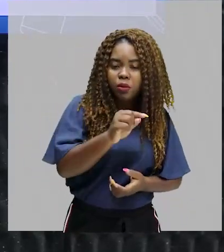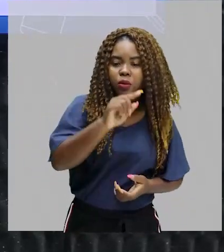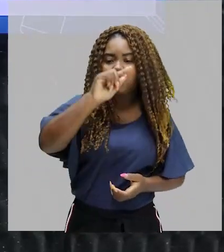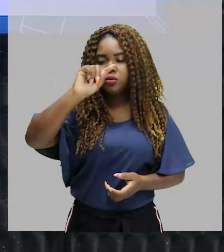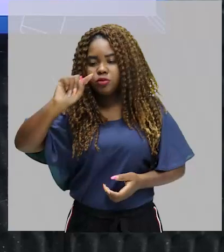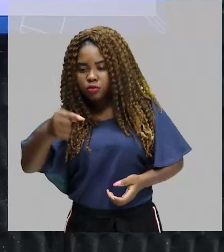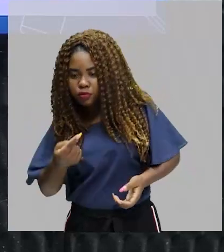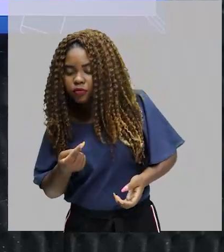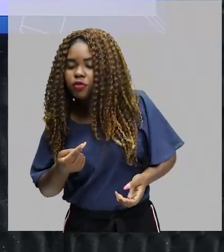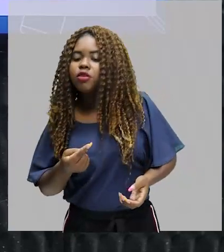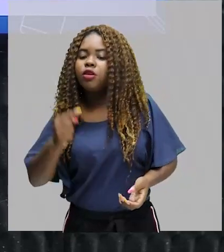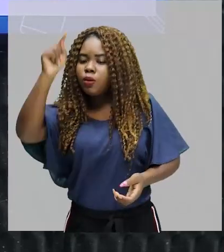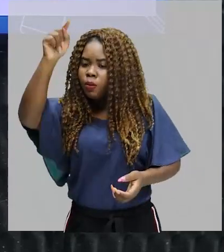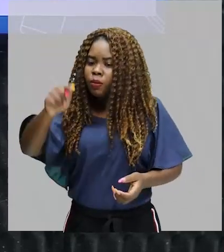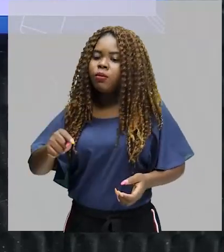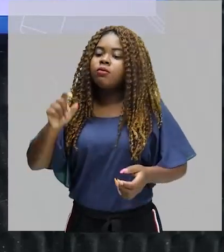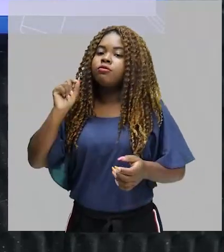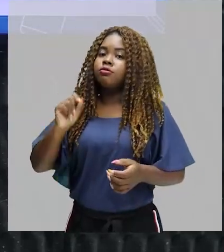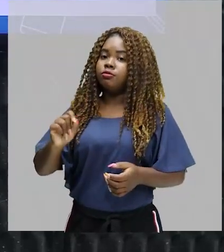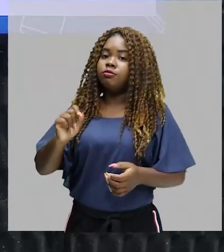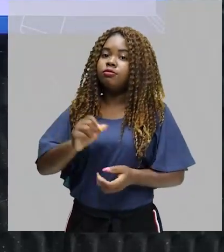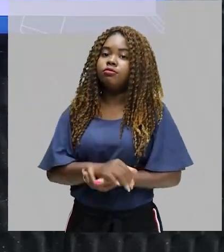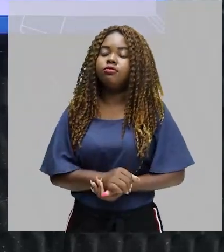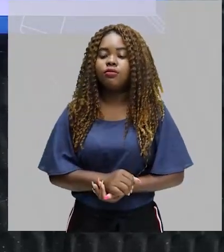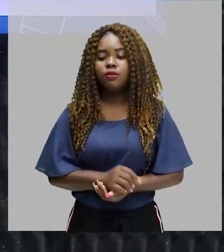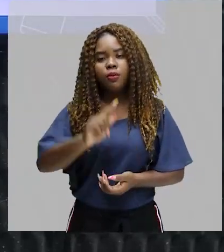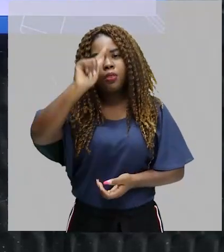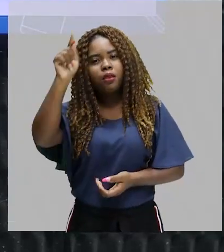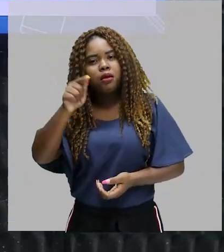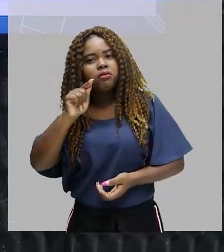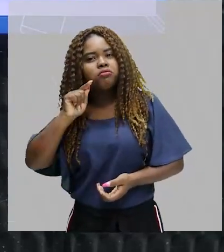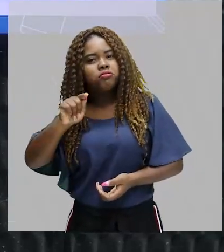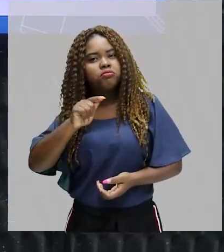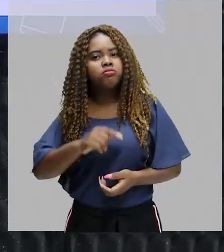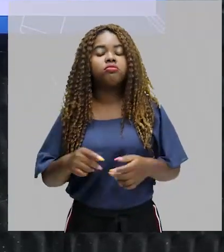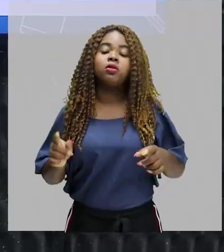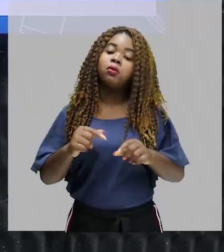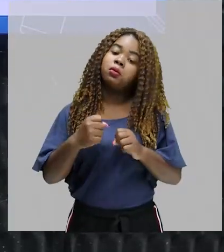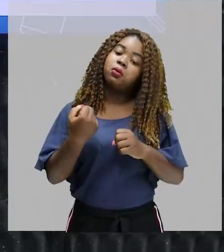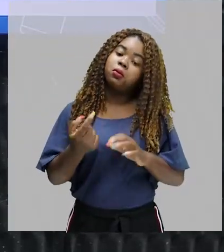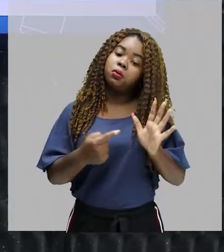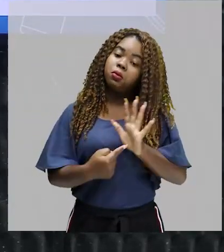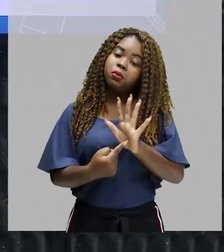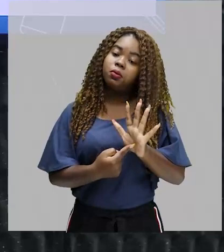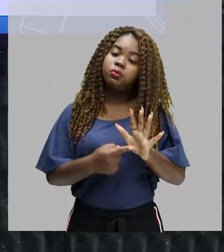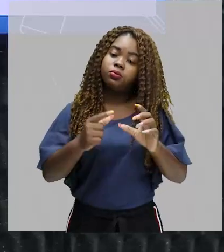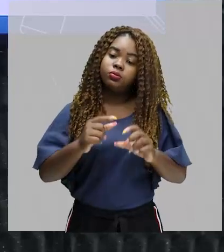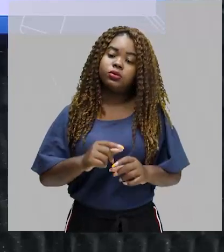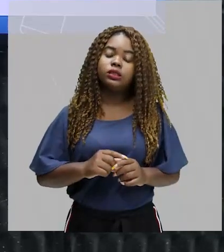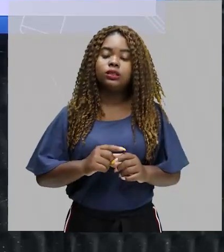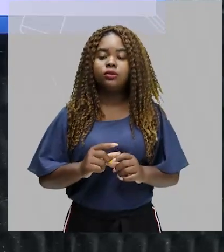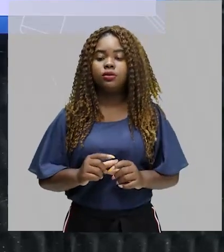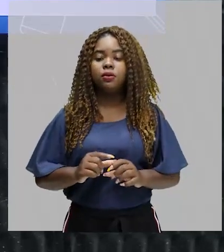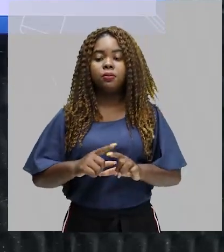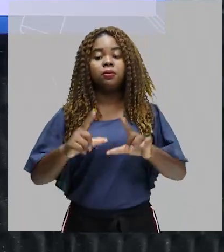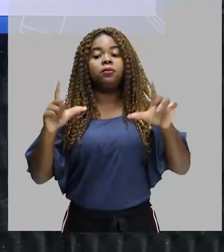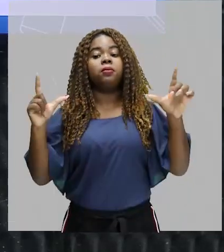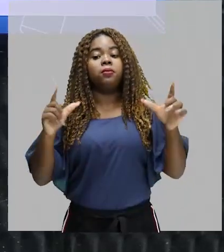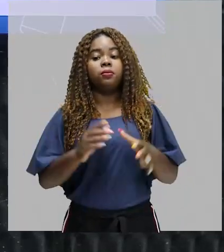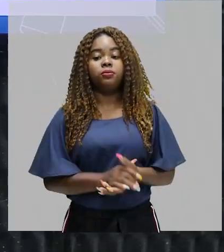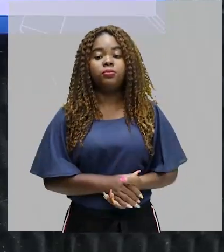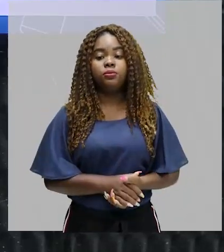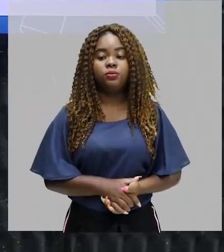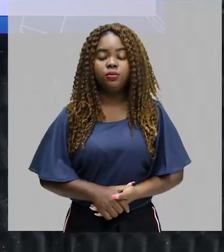vírgula, ponto de exclamação, ponto de interrogação. Ou ele pode aparecer num formato maior, né? Para dar mais ênfase, para chamar